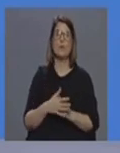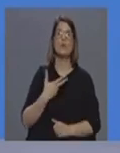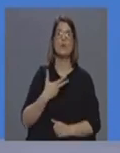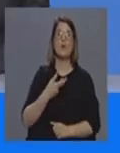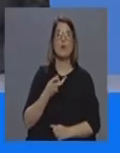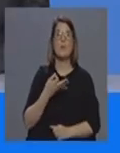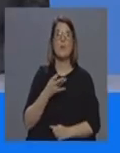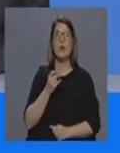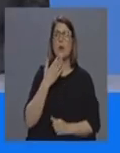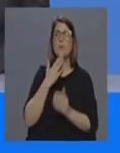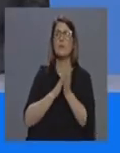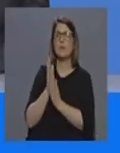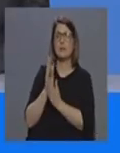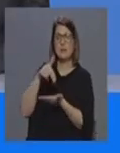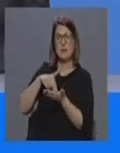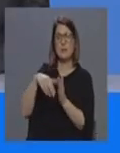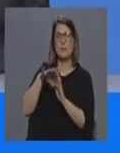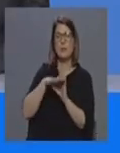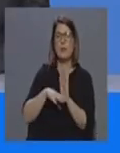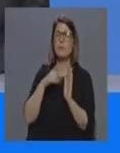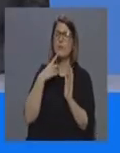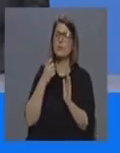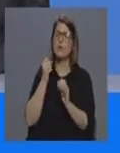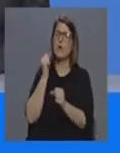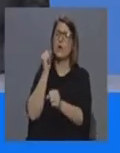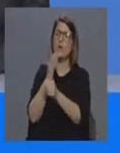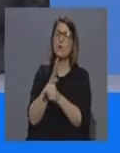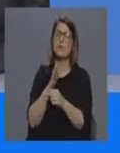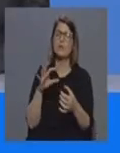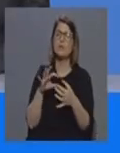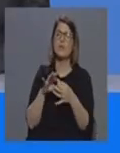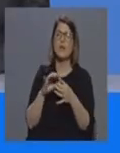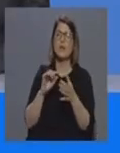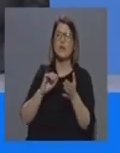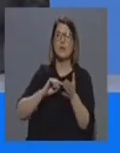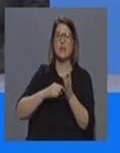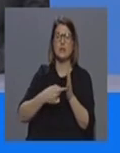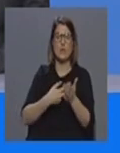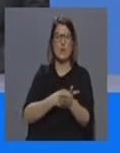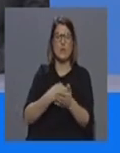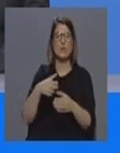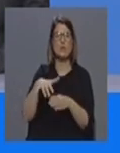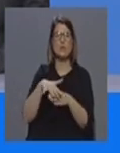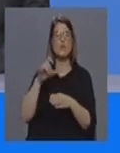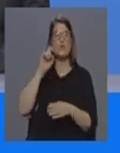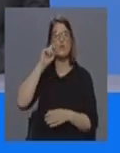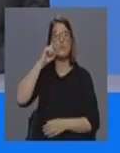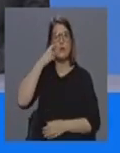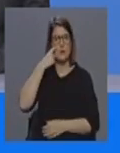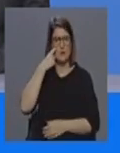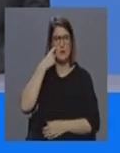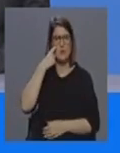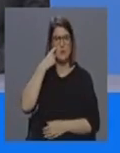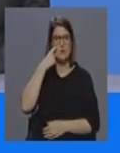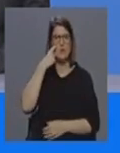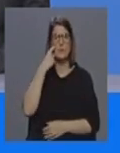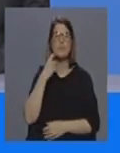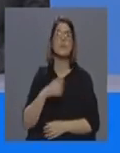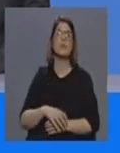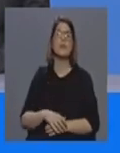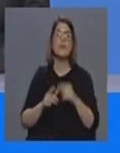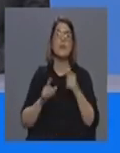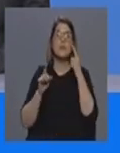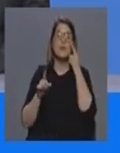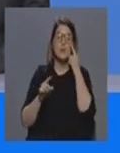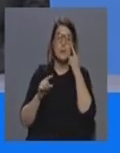a sua presença neste programa para colocar aqui outra questão relacionada com os testes que são feitos aos casos suspeitos o facto de